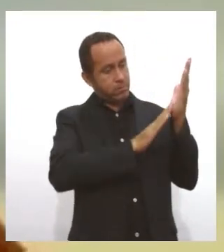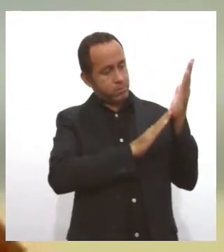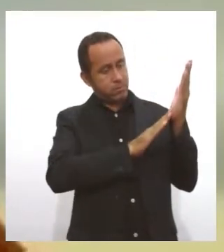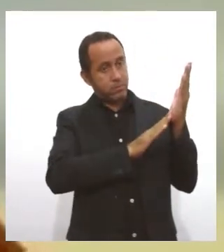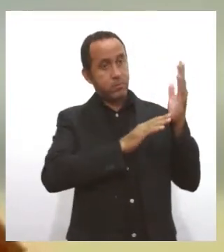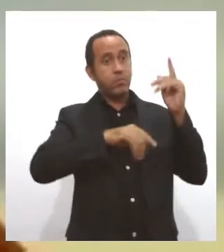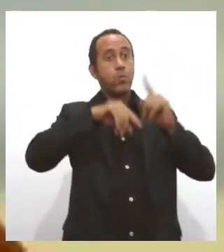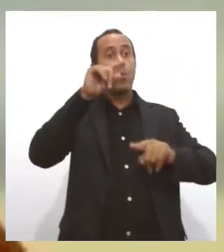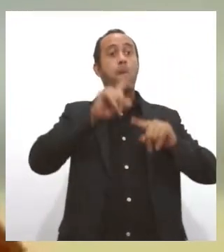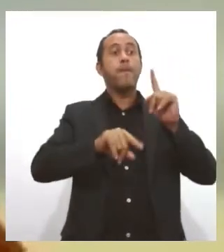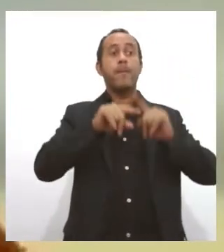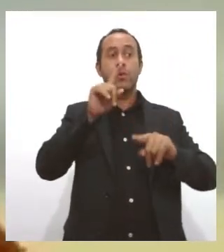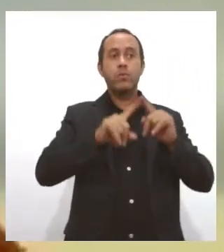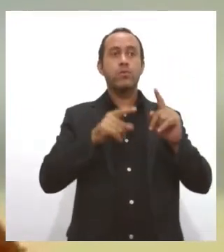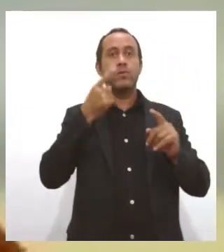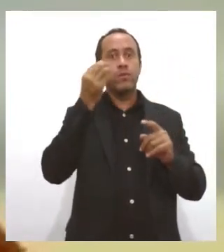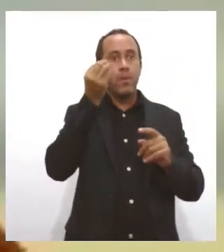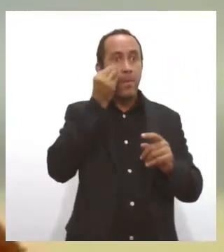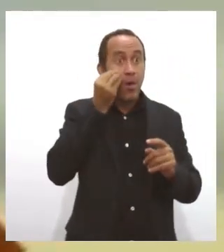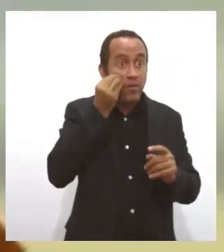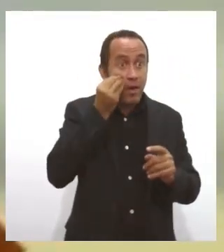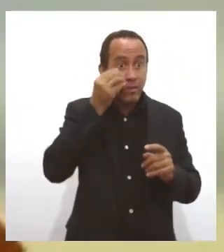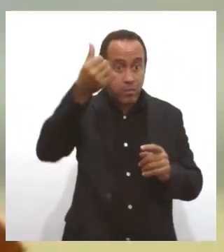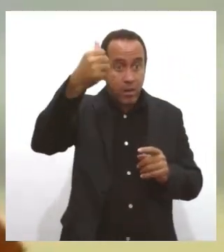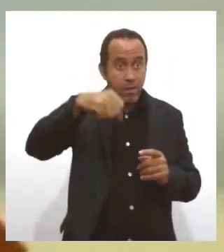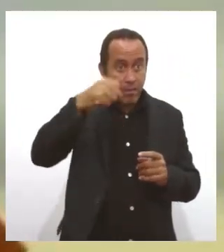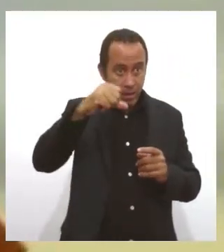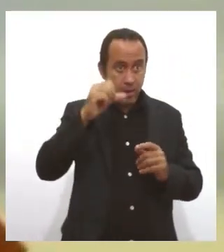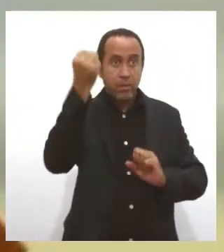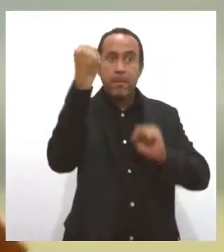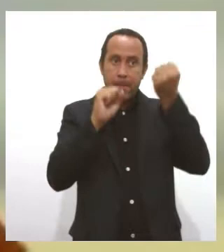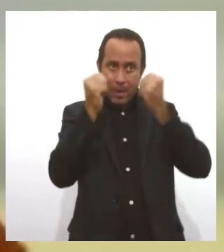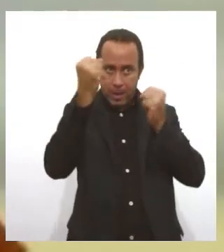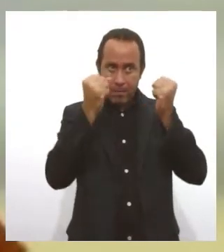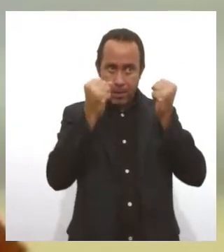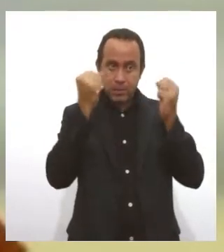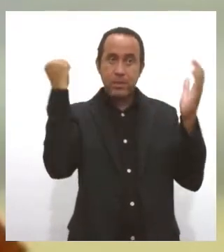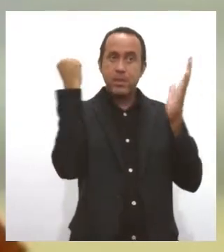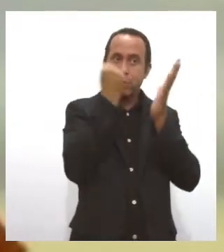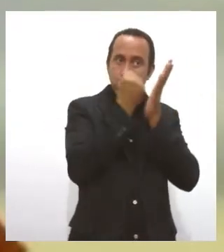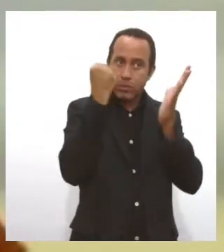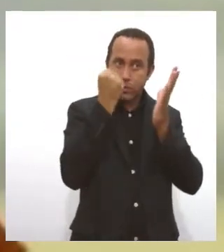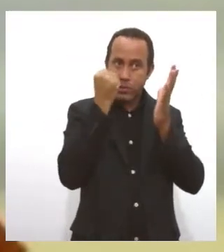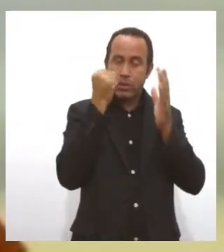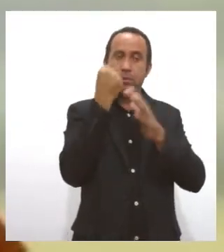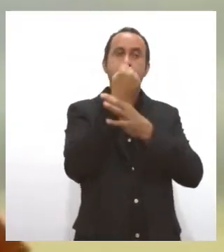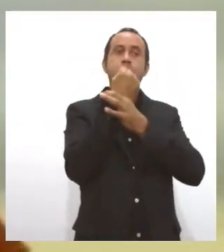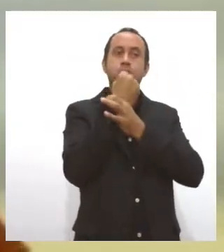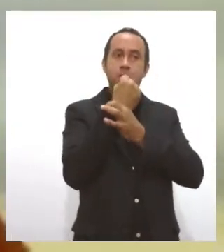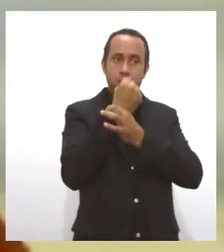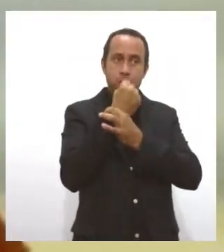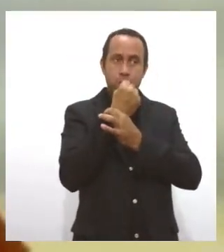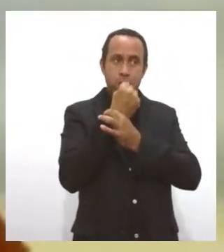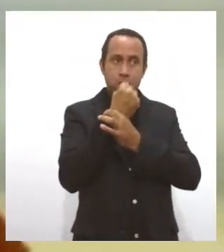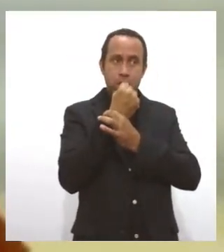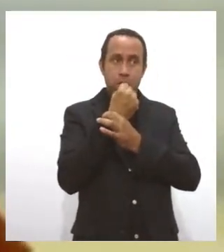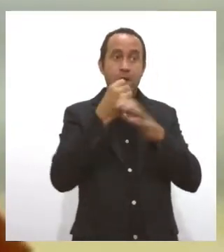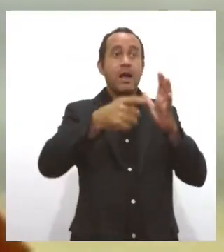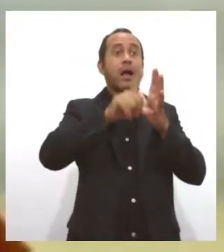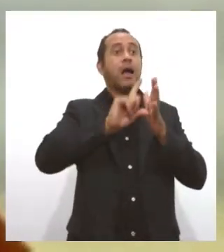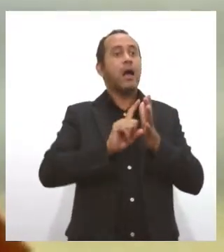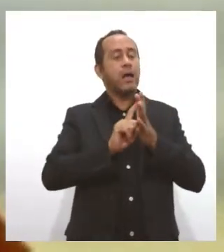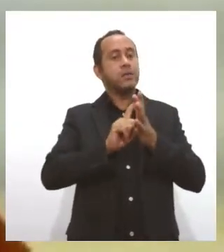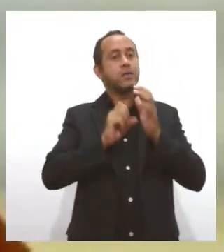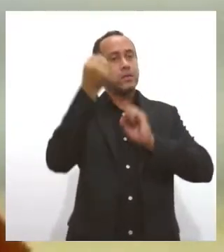que foi testado, avaliado e que tem uma segurança maior, porque foi avaliado pelo